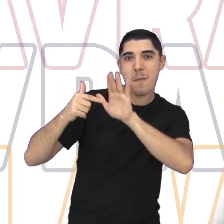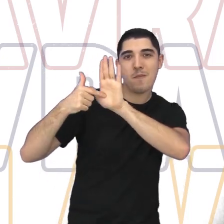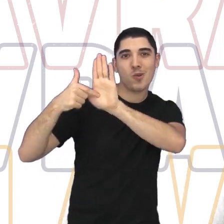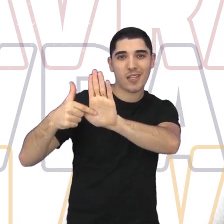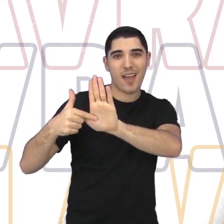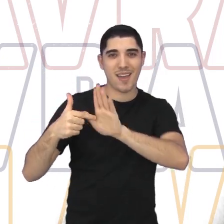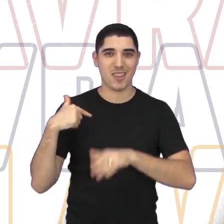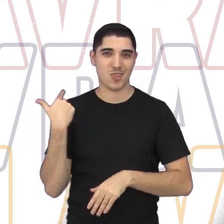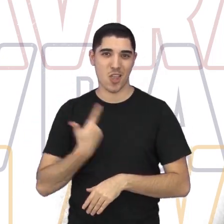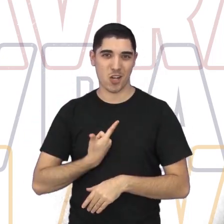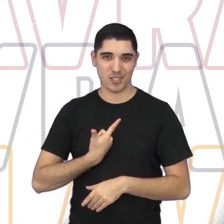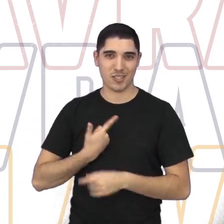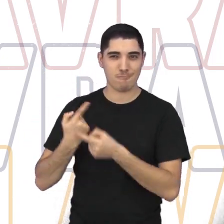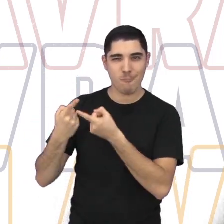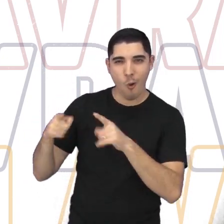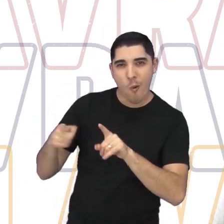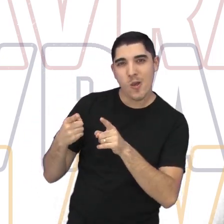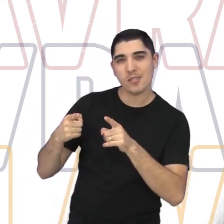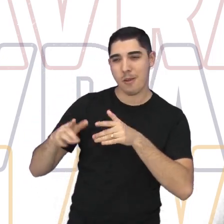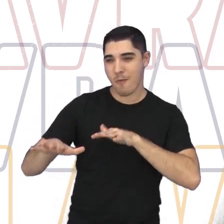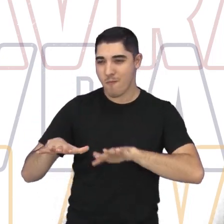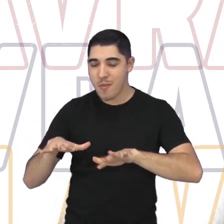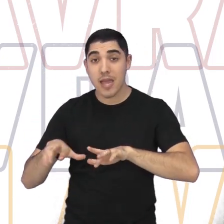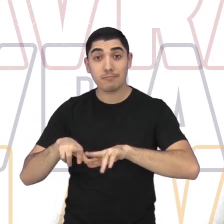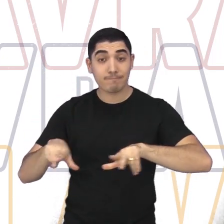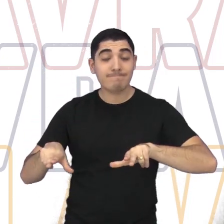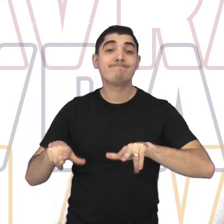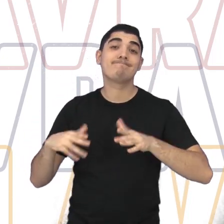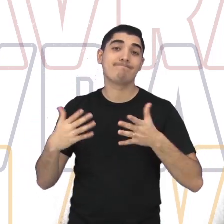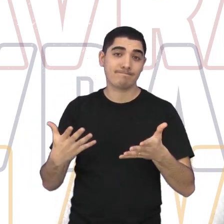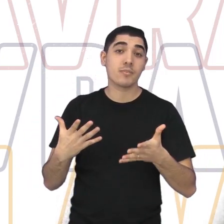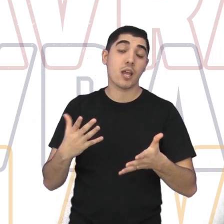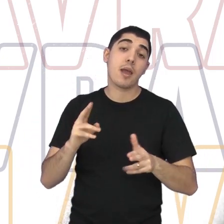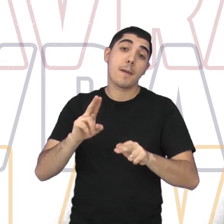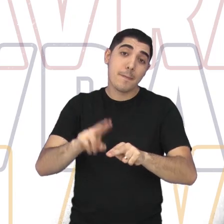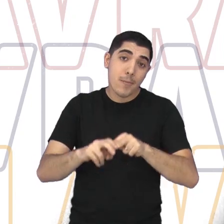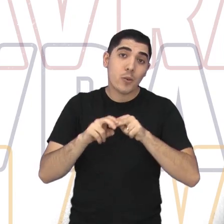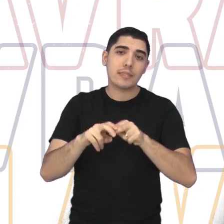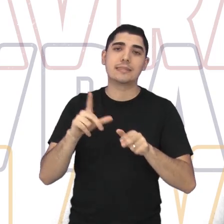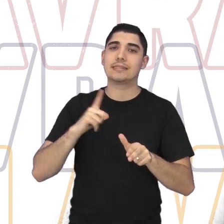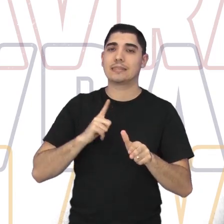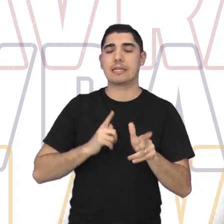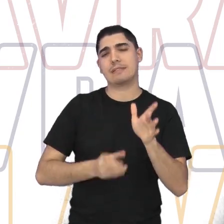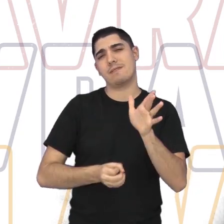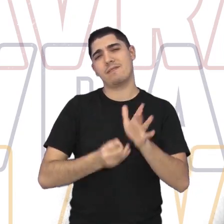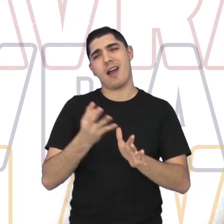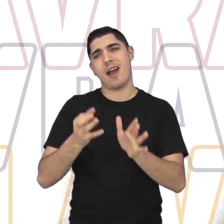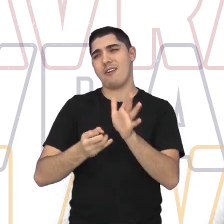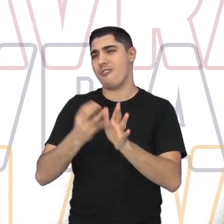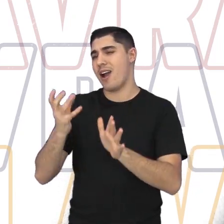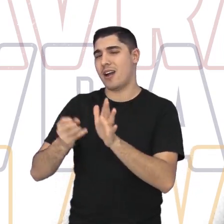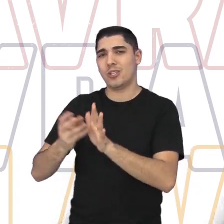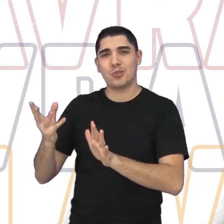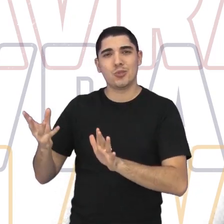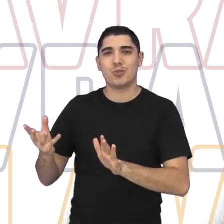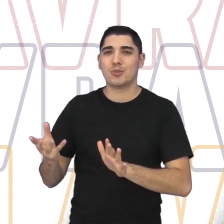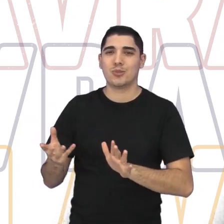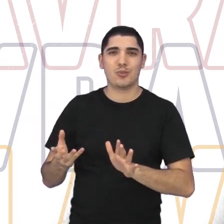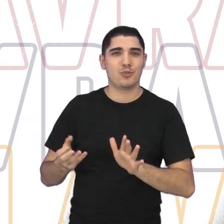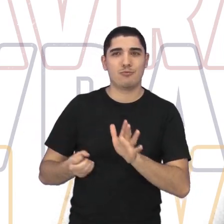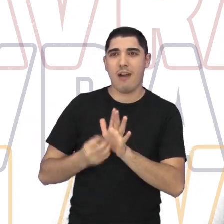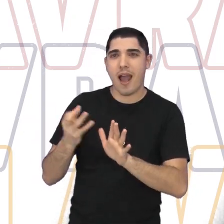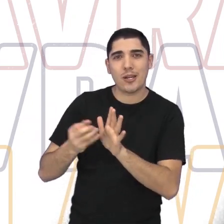gente poder aplicar, né? Então, isso surge muito de